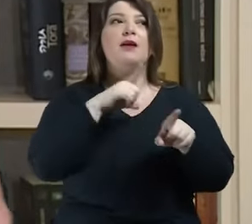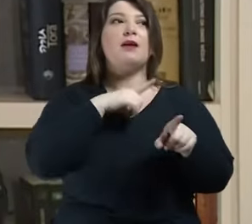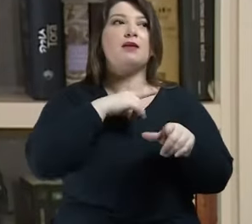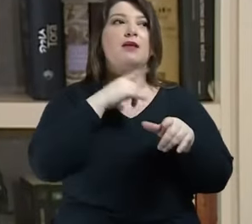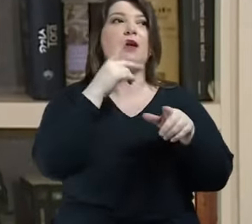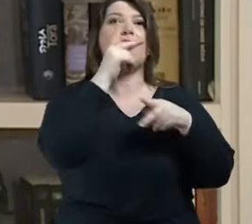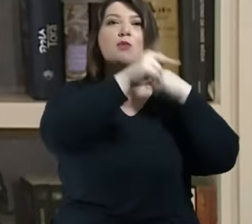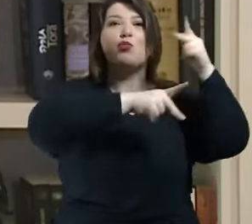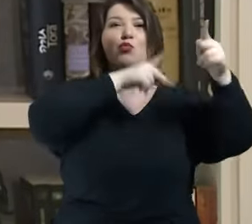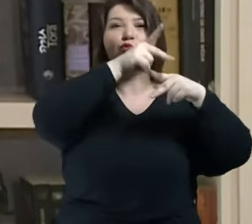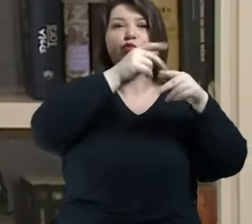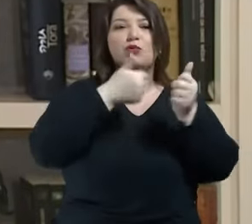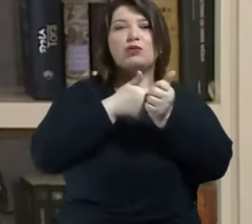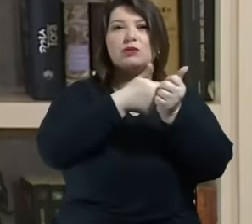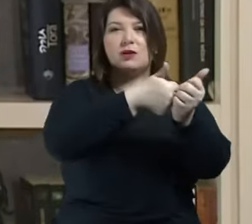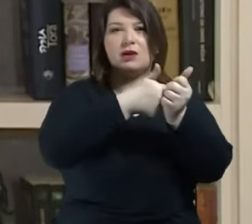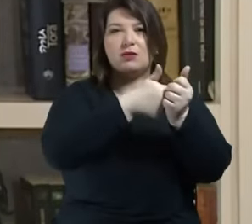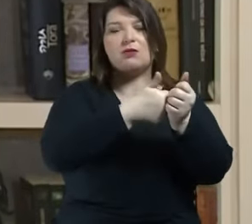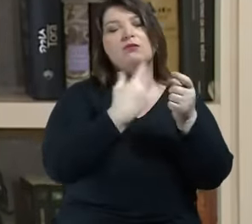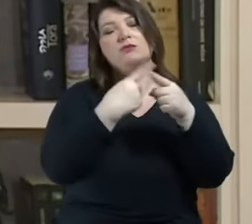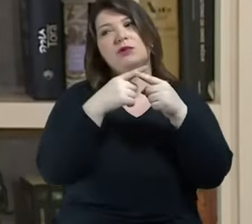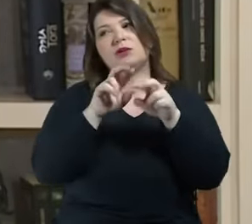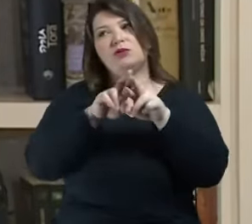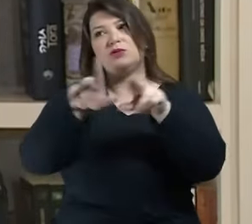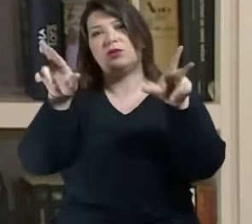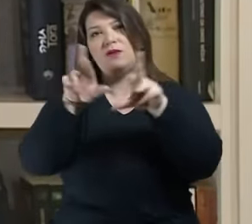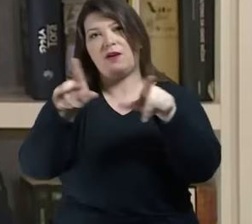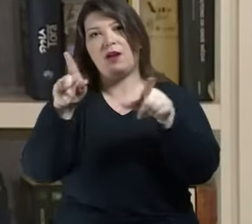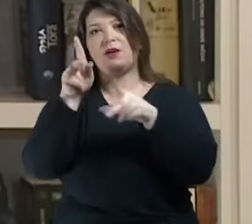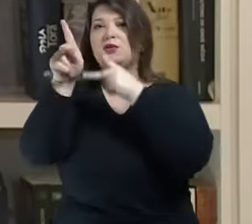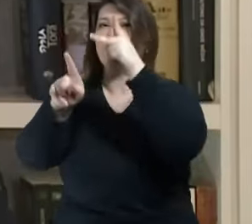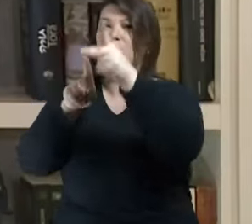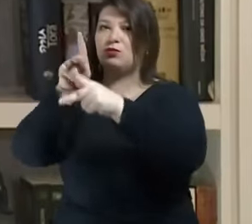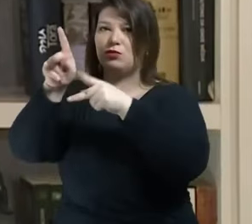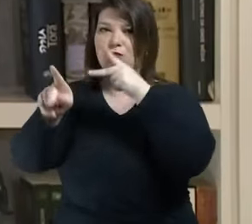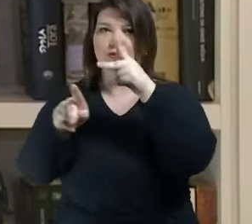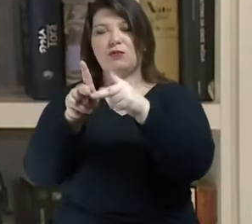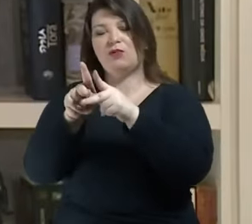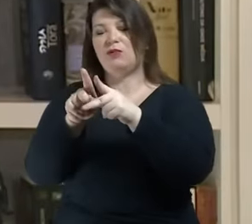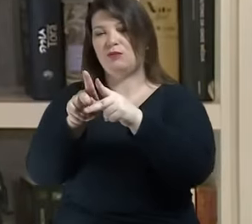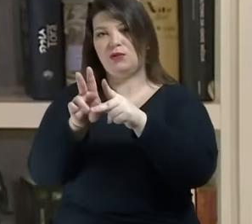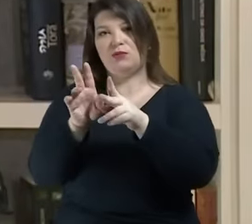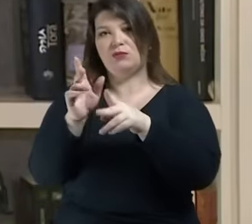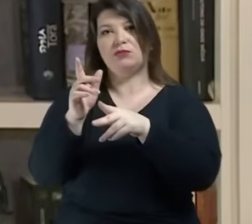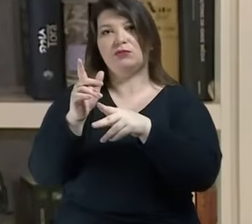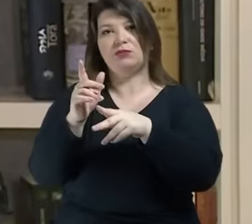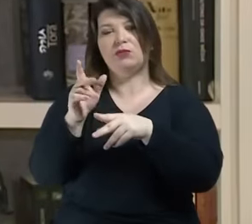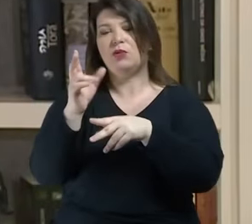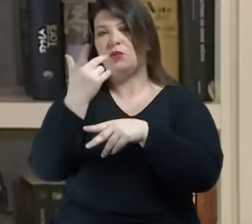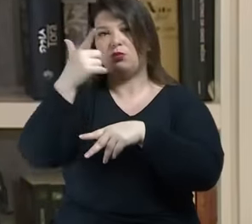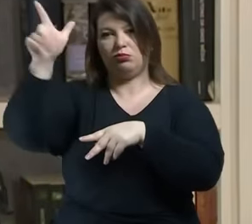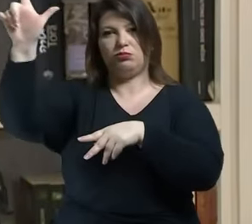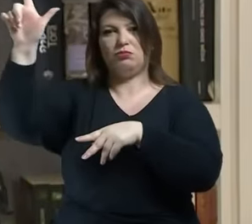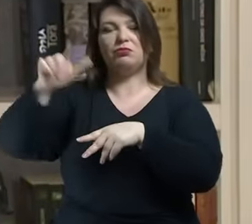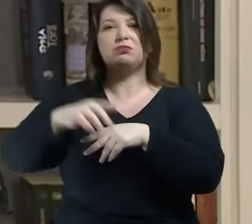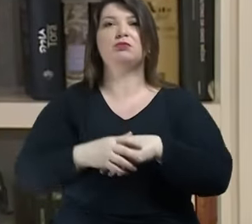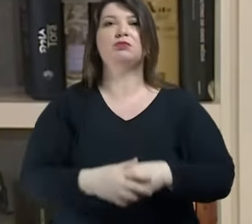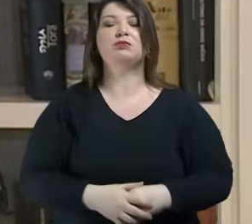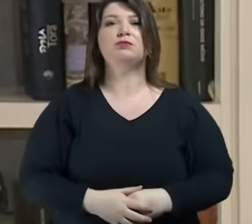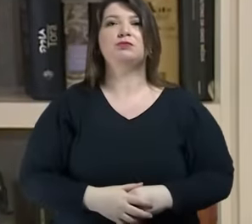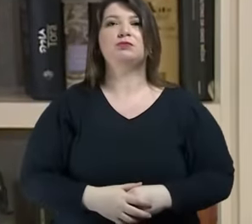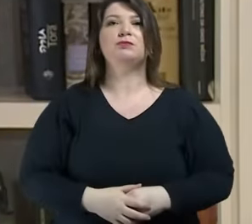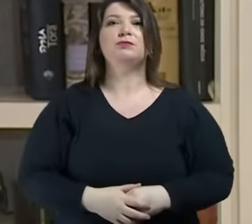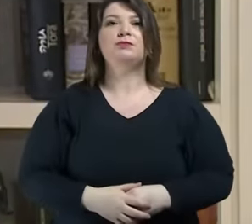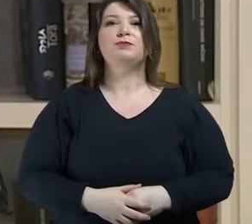ser provavelmente diferente do público dos que seguem o mainstream o caminho principal o outsider vai